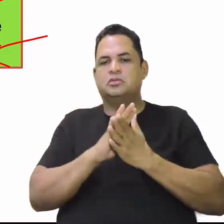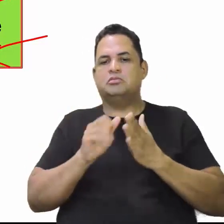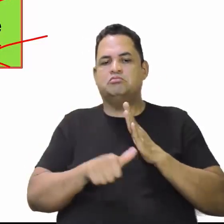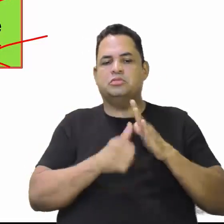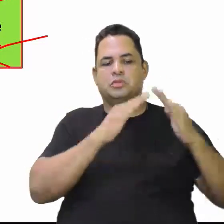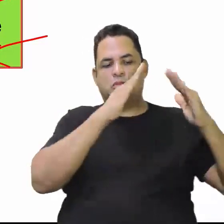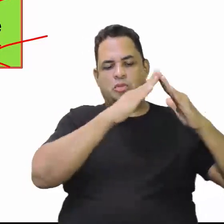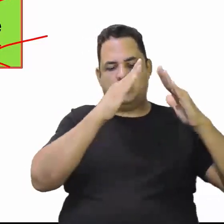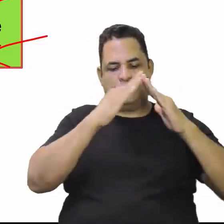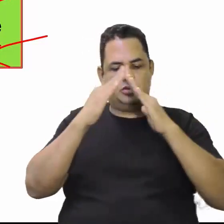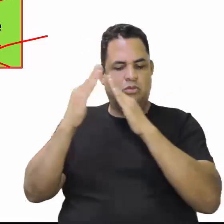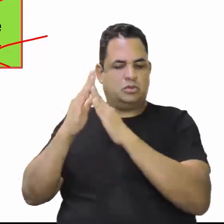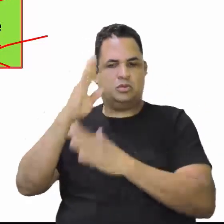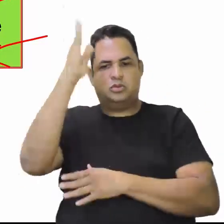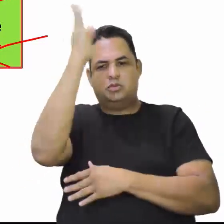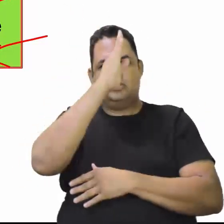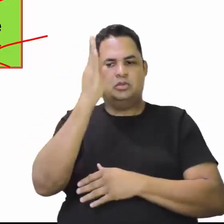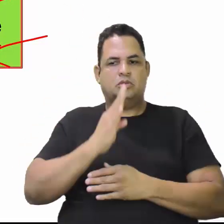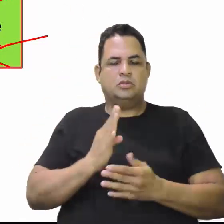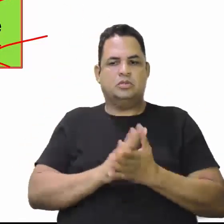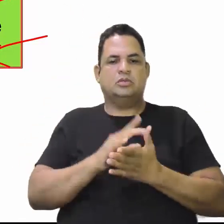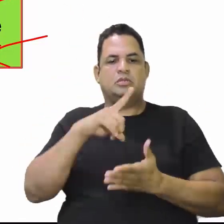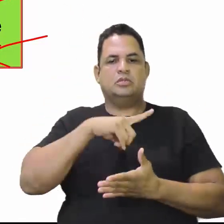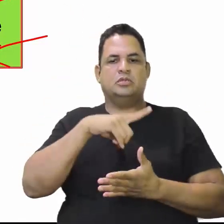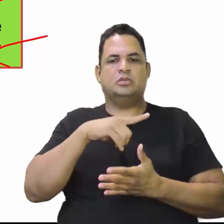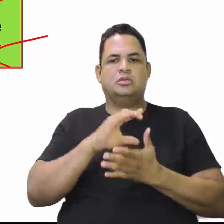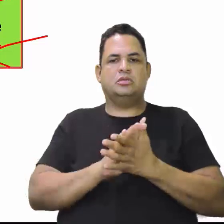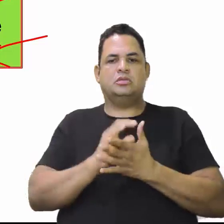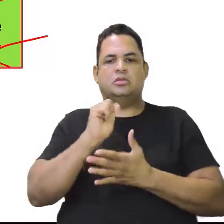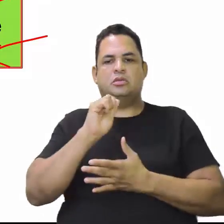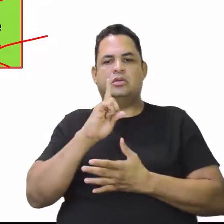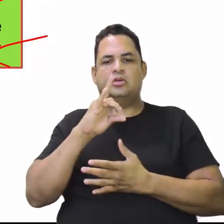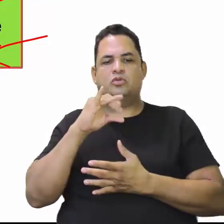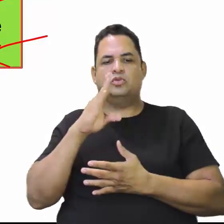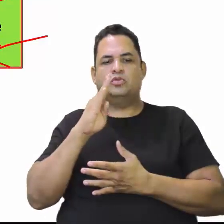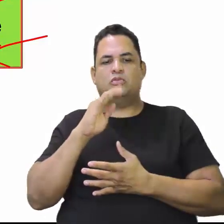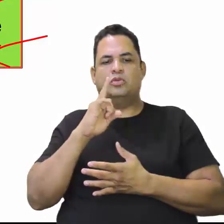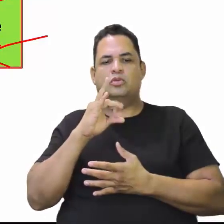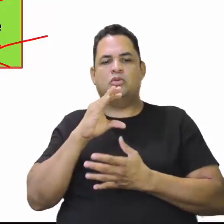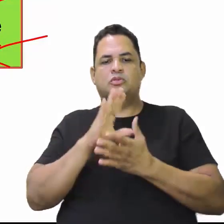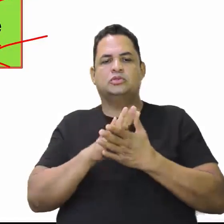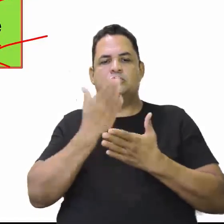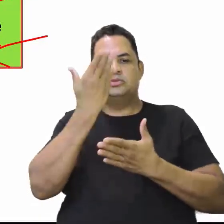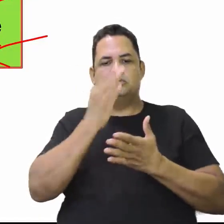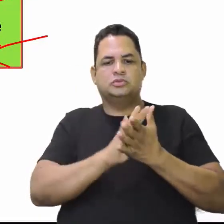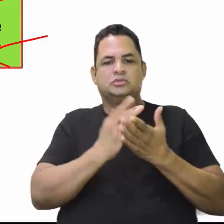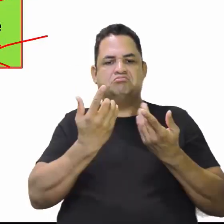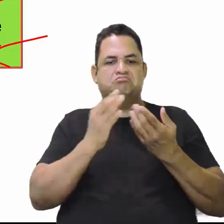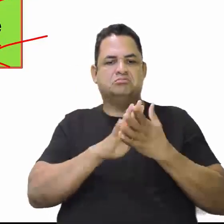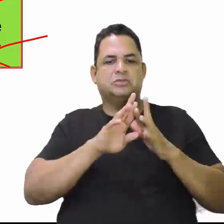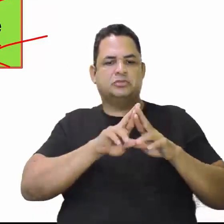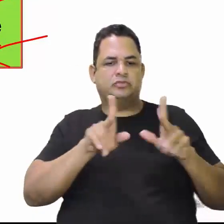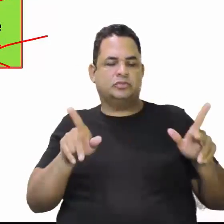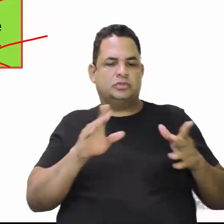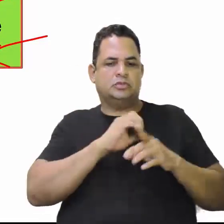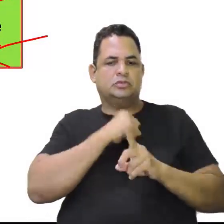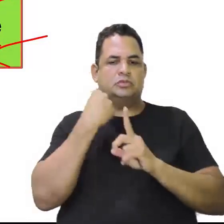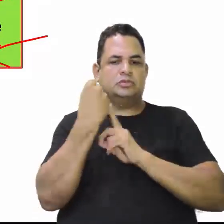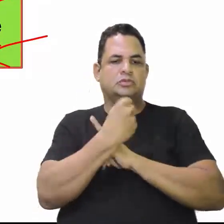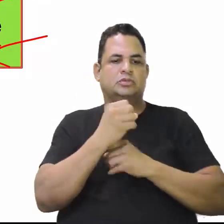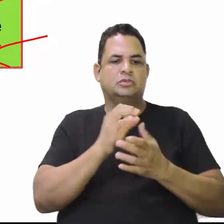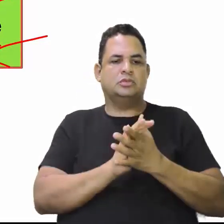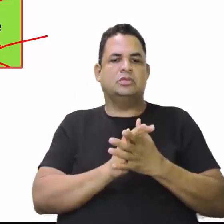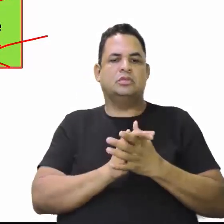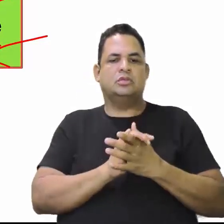habitacional do Brasil. Tem também o Alto do Bode, o Alto do Bode que dava esse contraste social. A Rua da